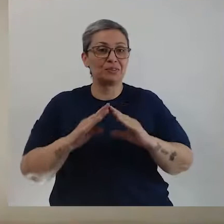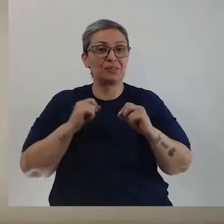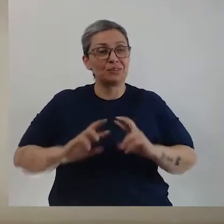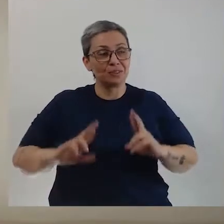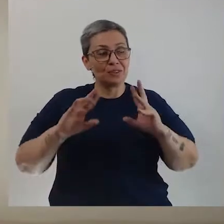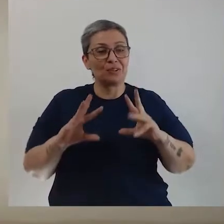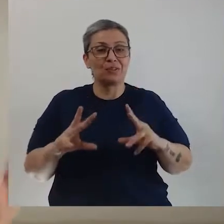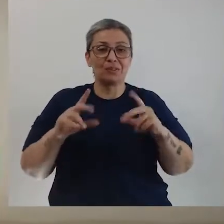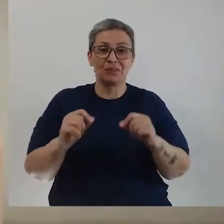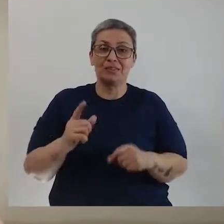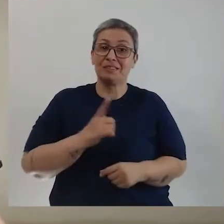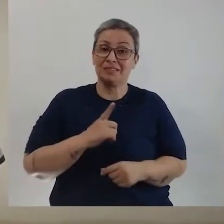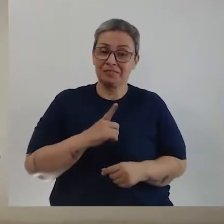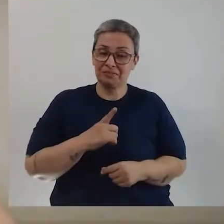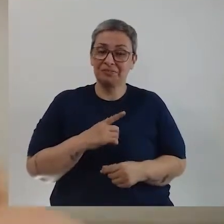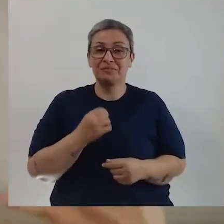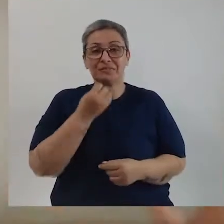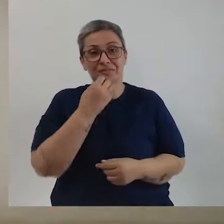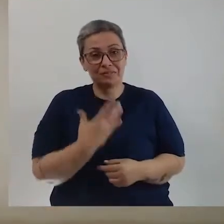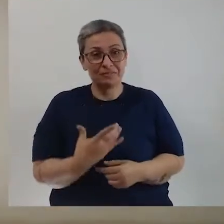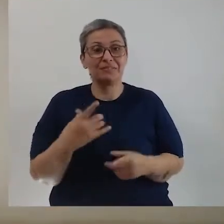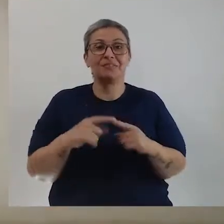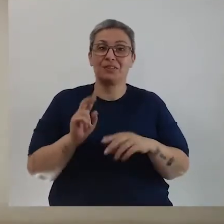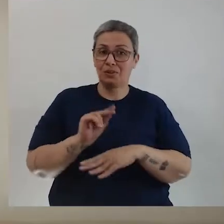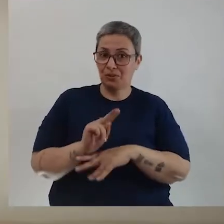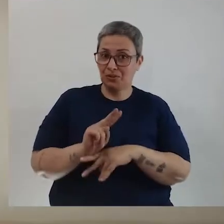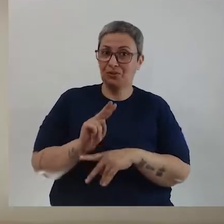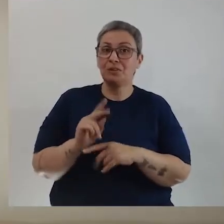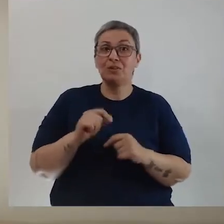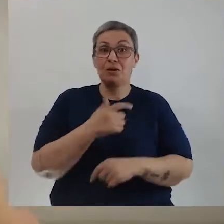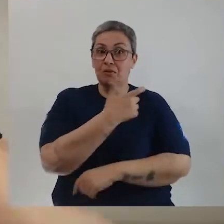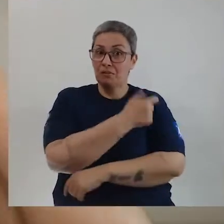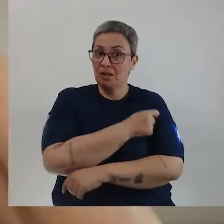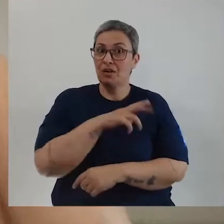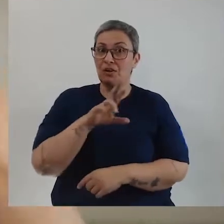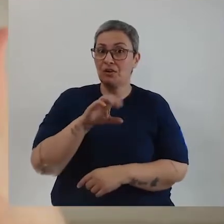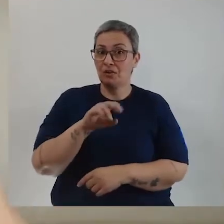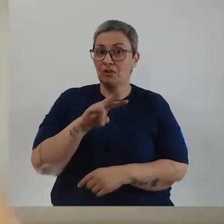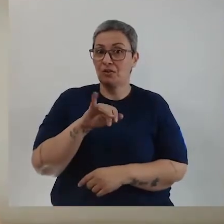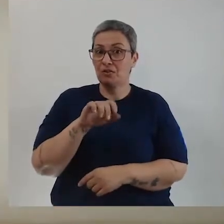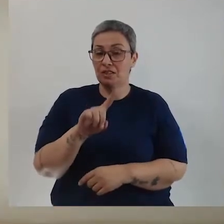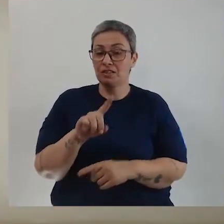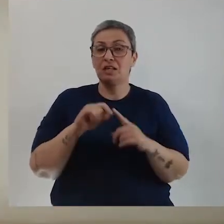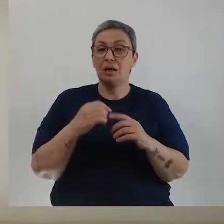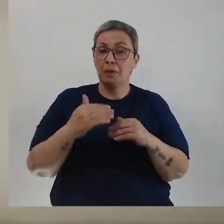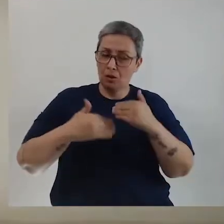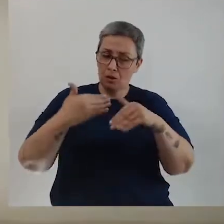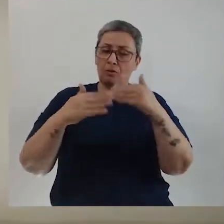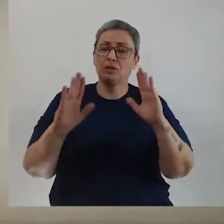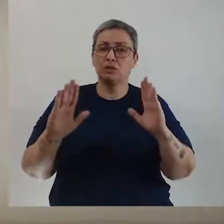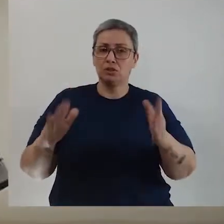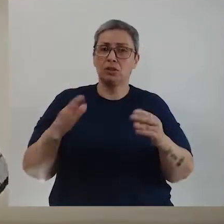os programas, eu desejo que todos e todas estejam bem e se cuidando, né? Embora a vacinação para a Covid-19 esteja